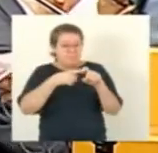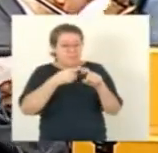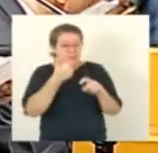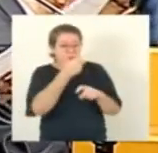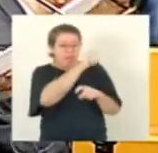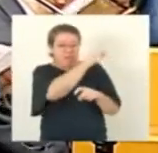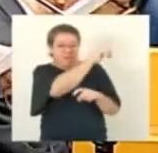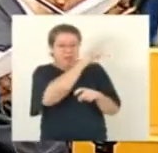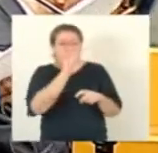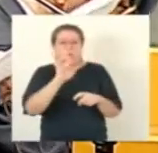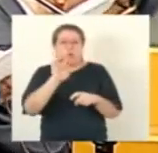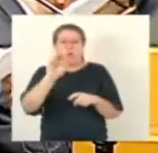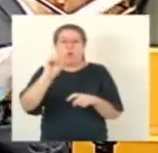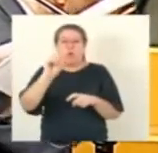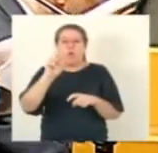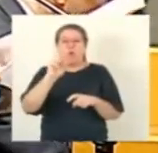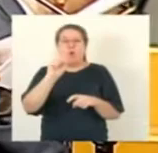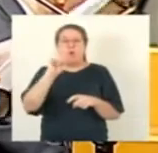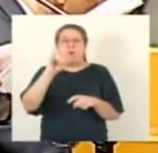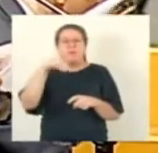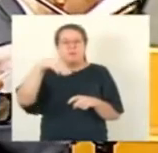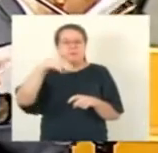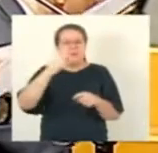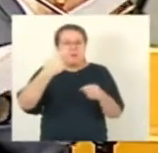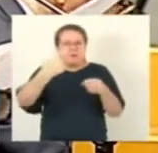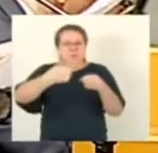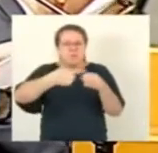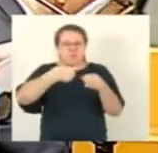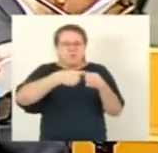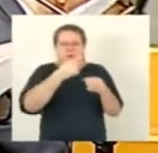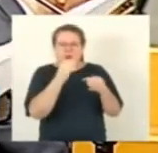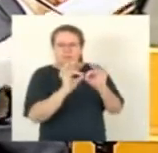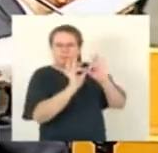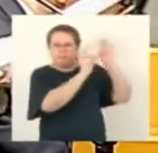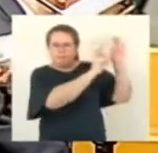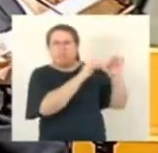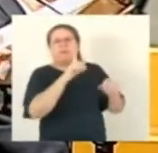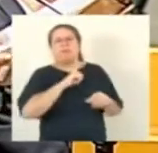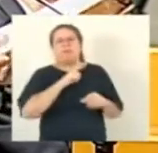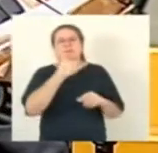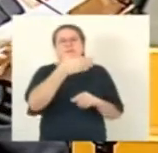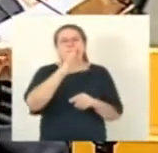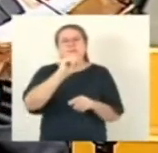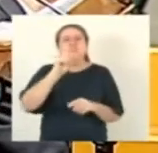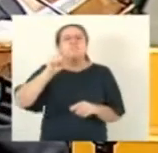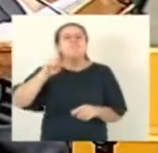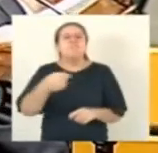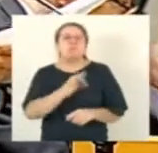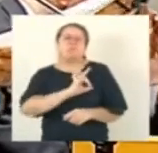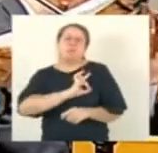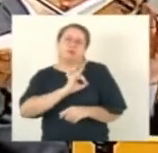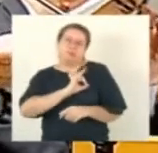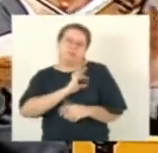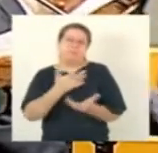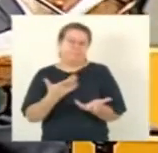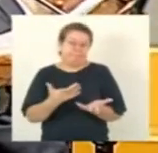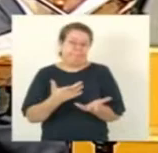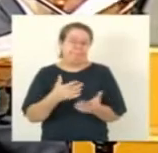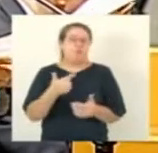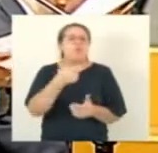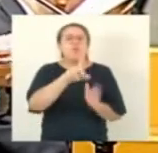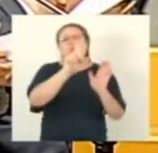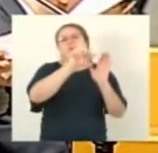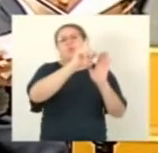recebe R$ 22.700,00. Projeto também muito importante que é o 171, 2022, que